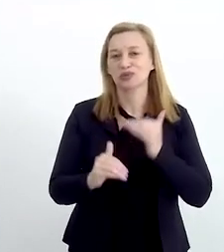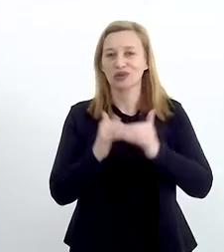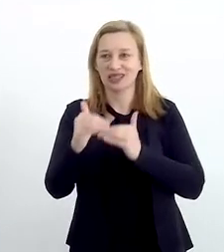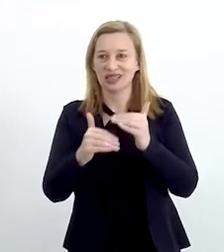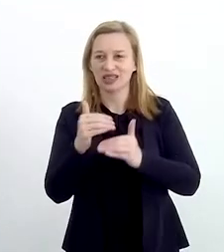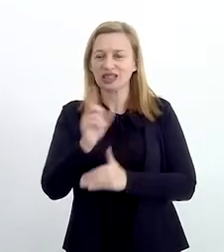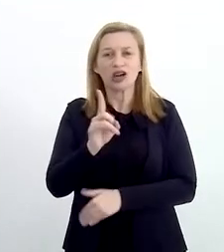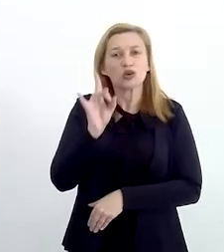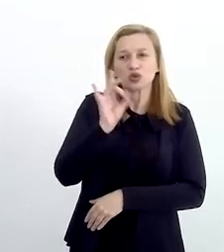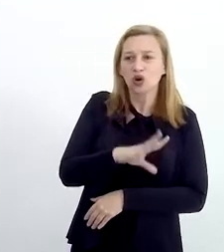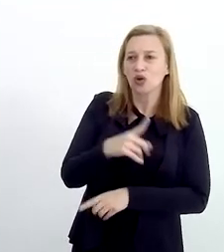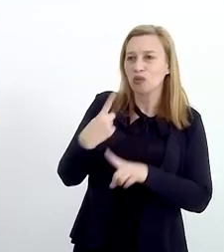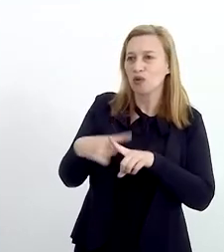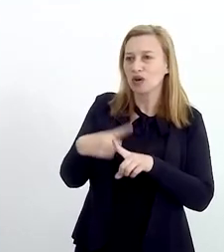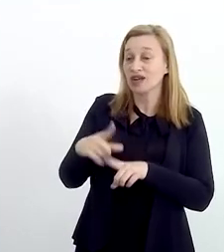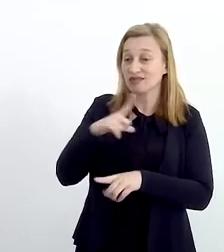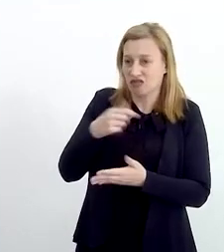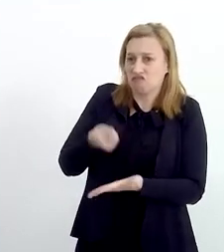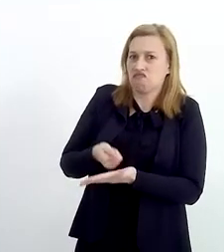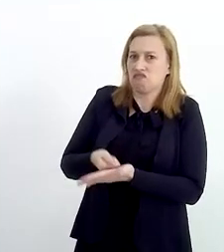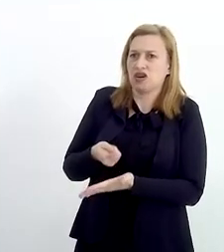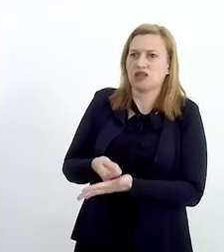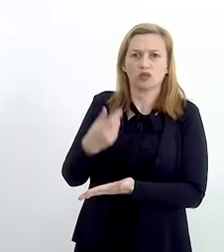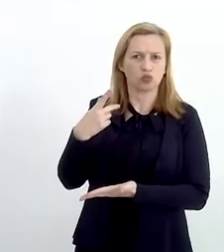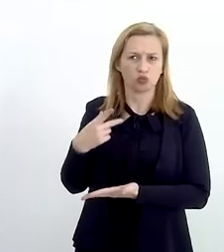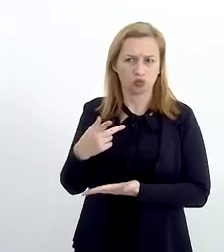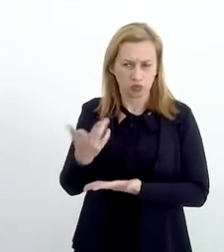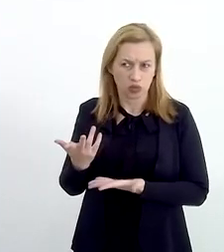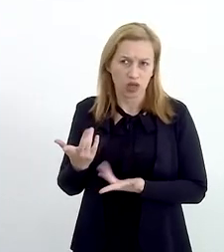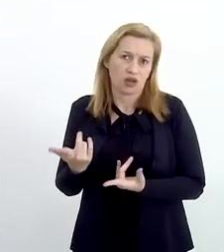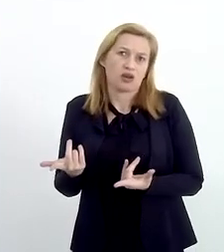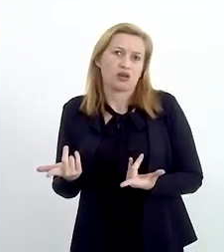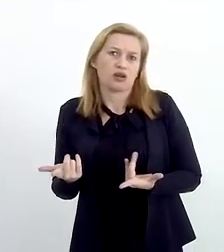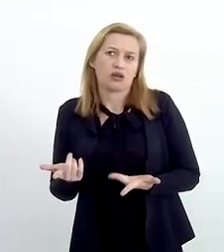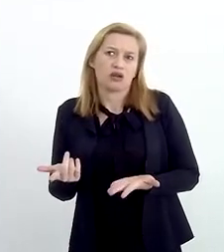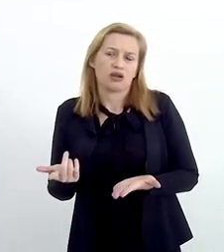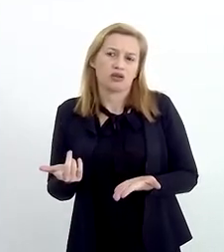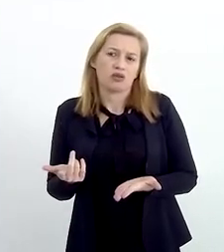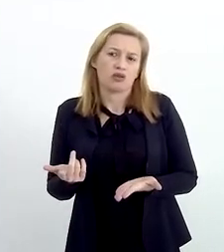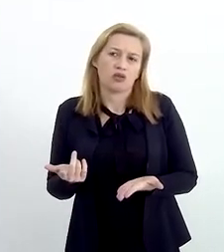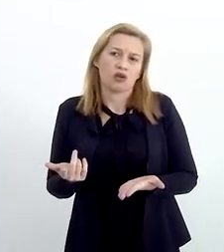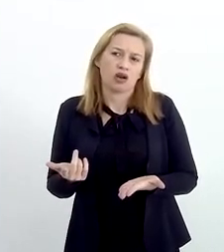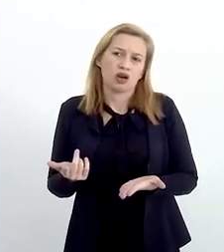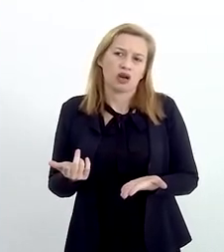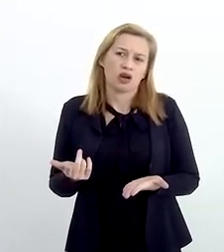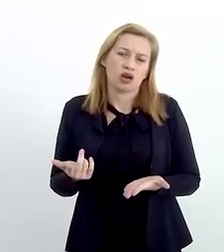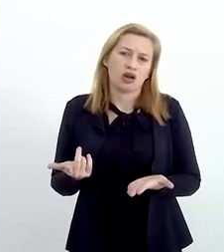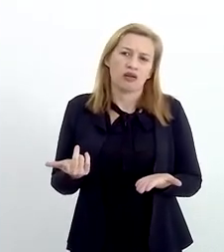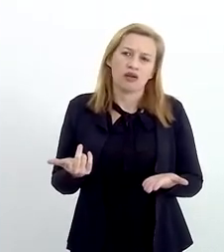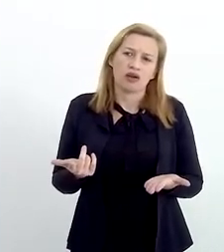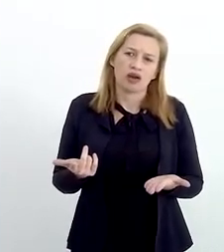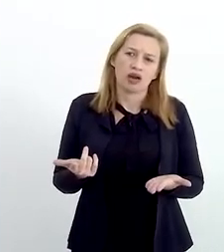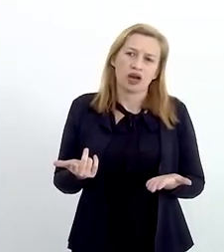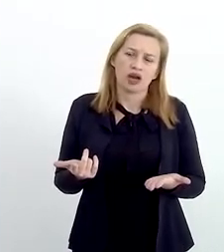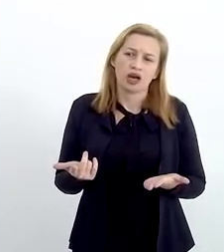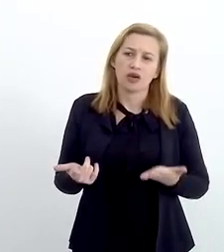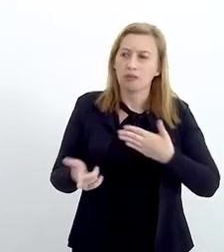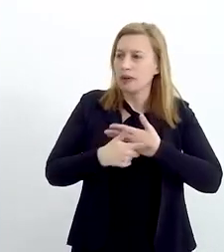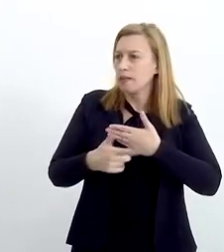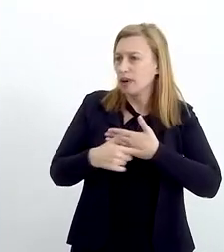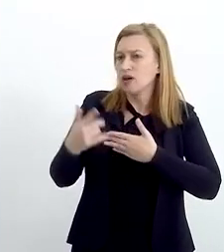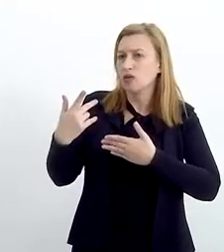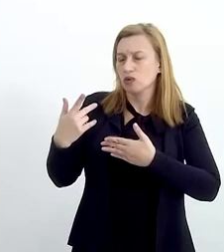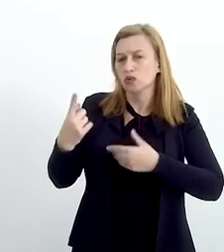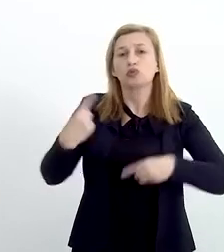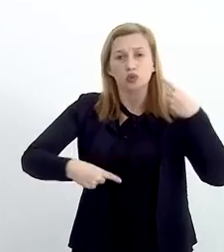participativo dentro desse processo. Não só porque ele tem obrigação, afinal de contas, é